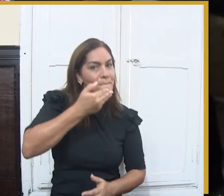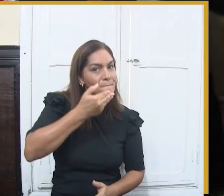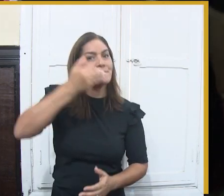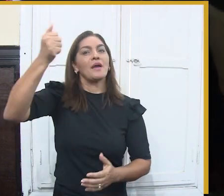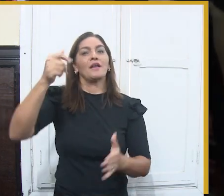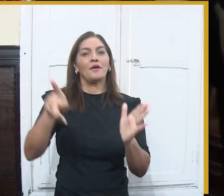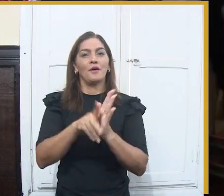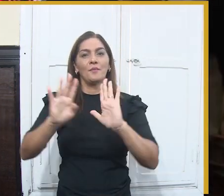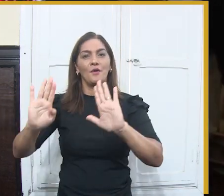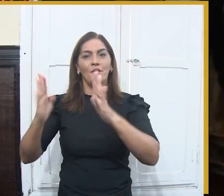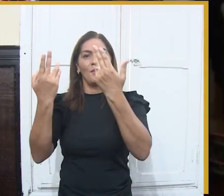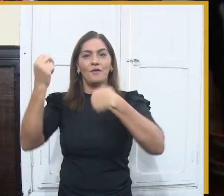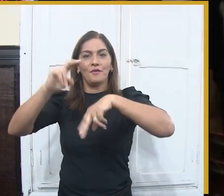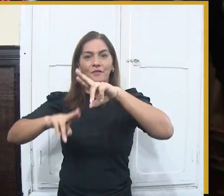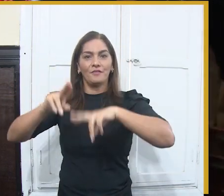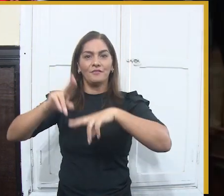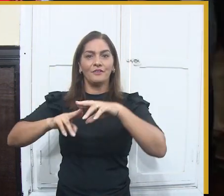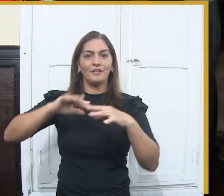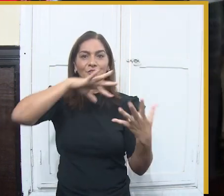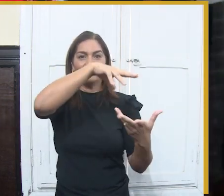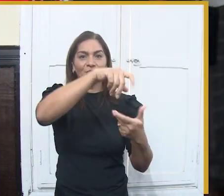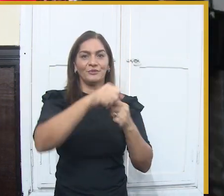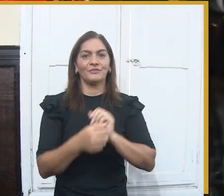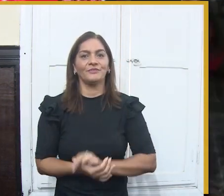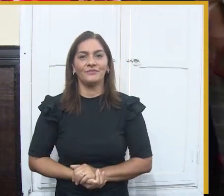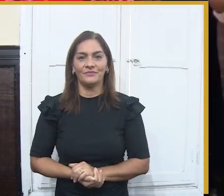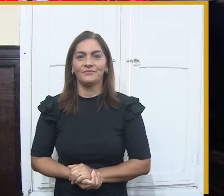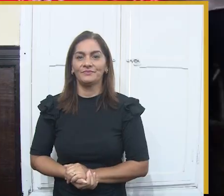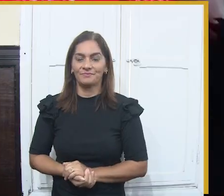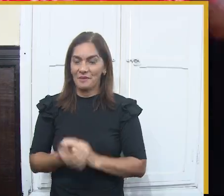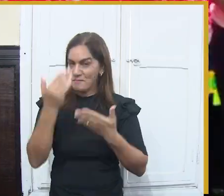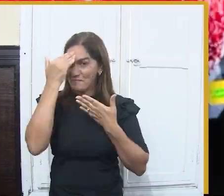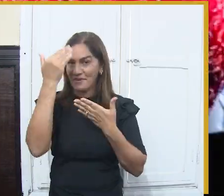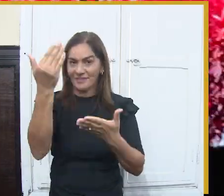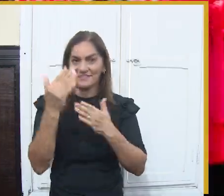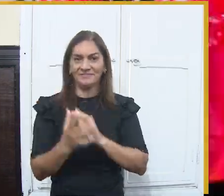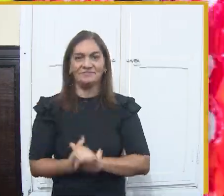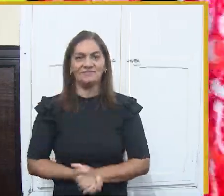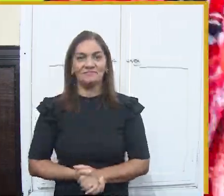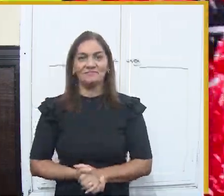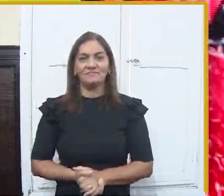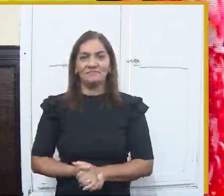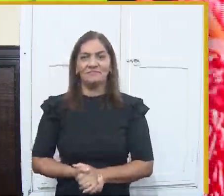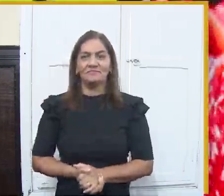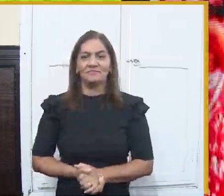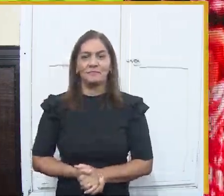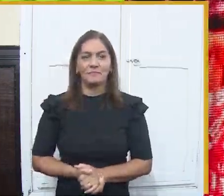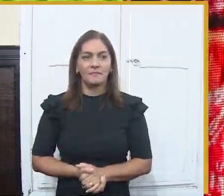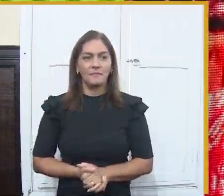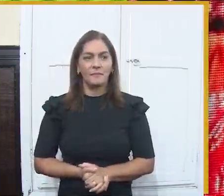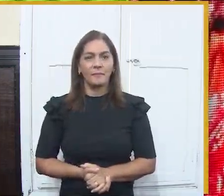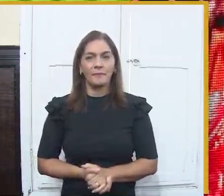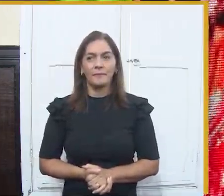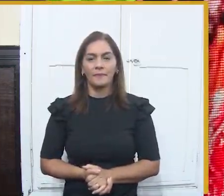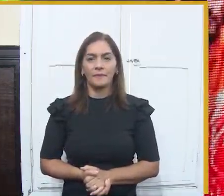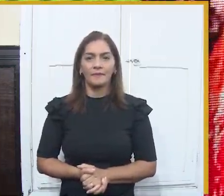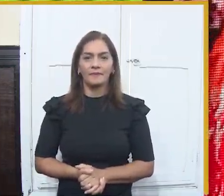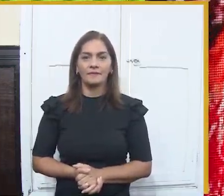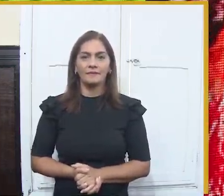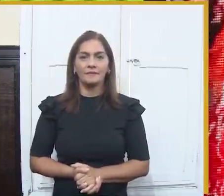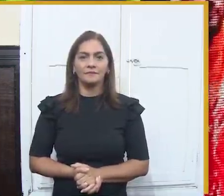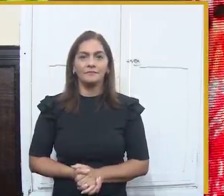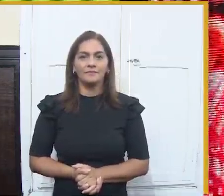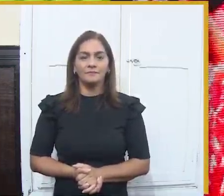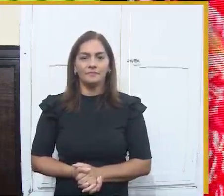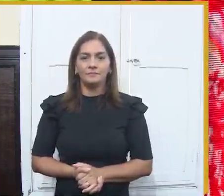o poeta Ronaldo, grande festa nordestina, forró a cada segundo, nós fazemos em Campina o